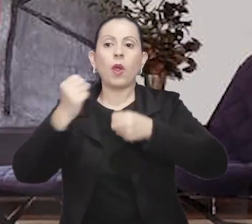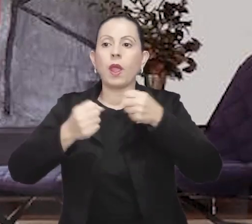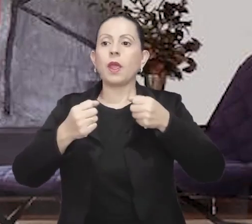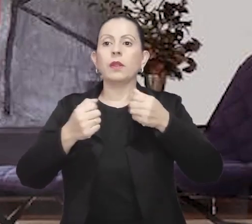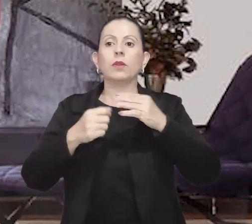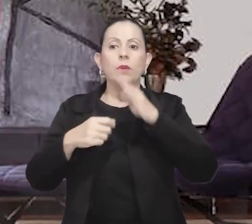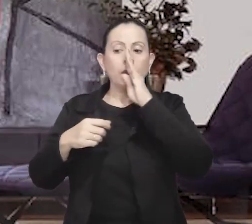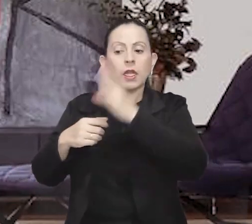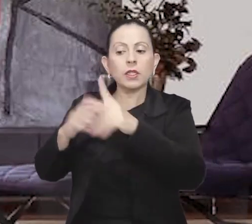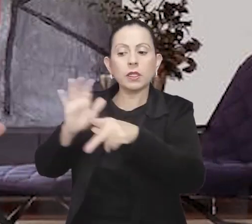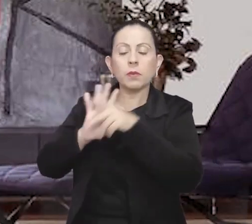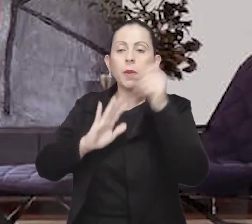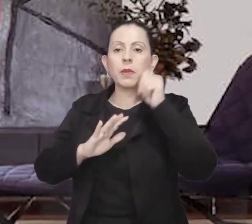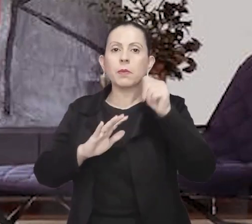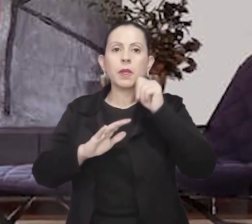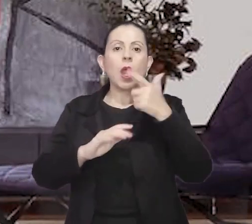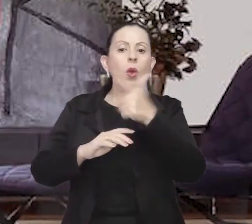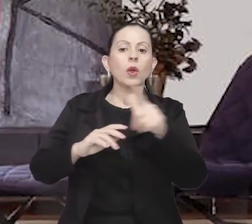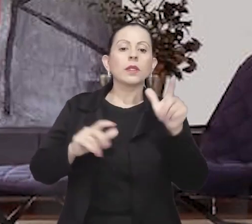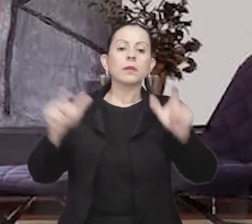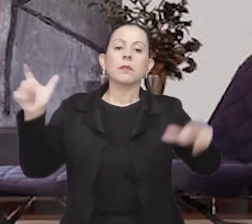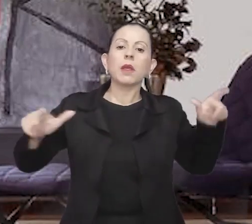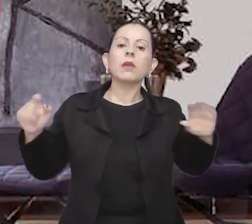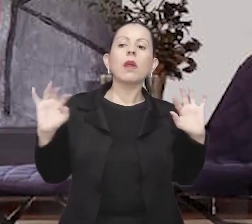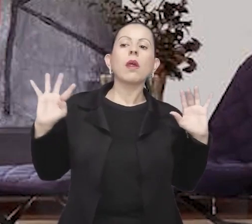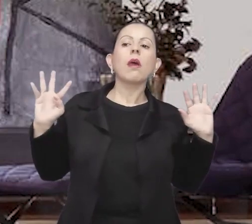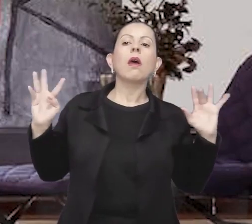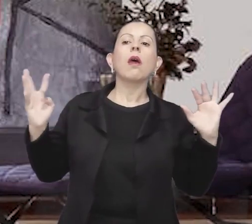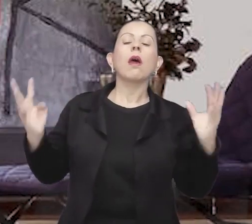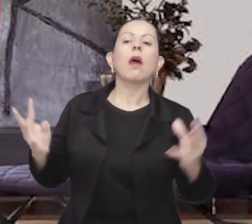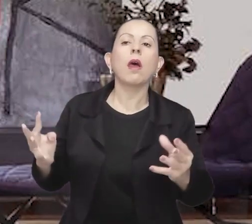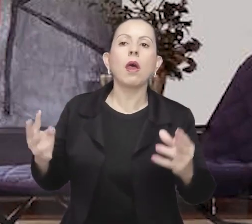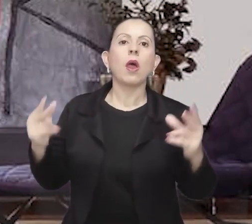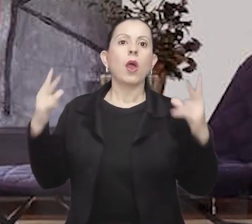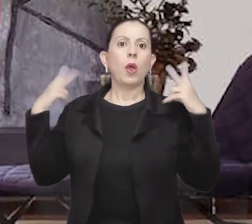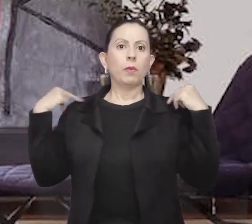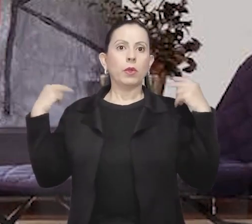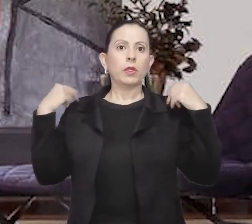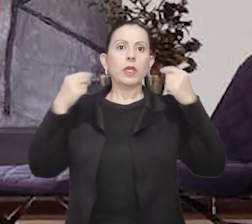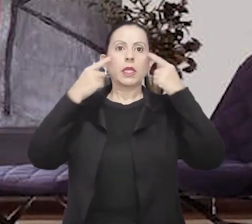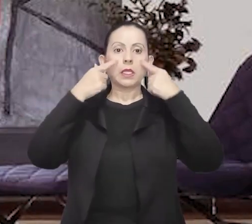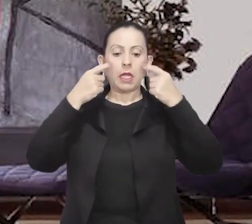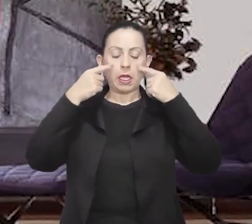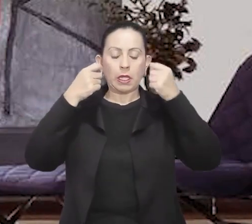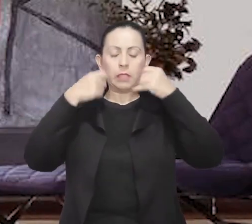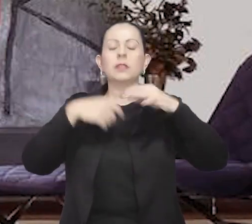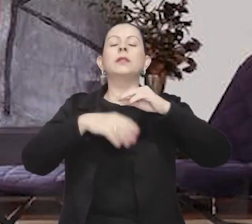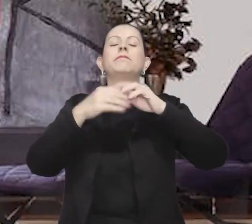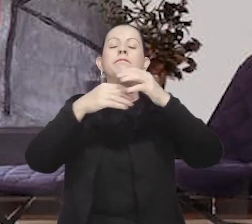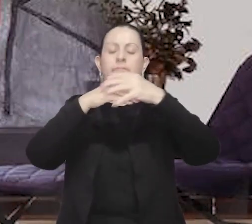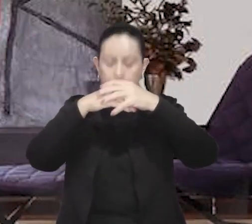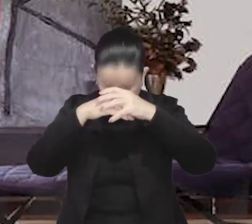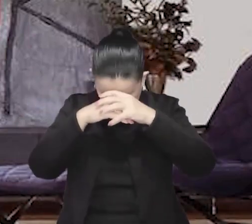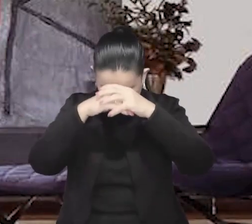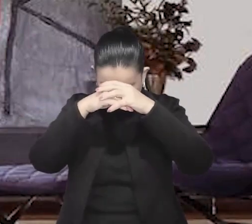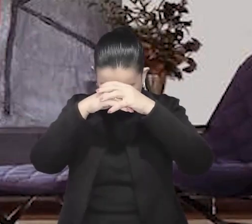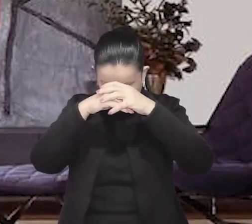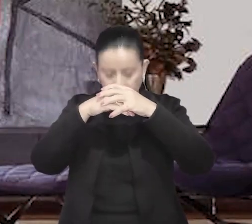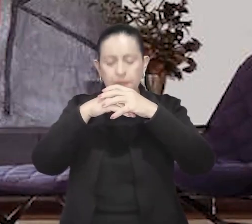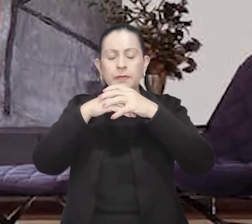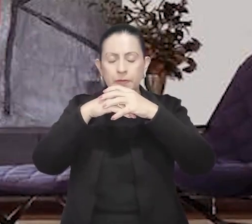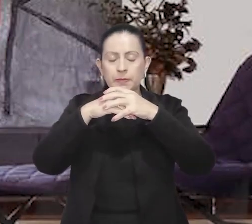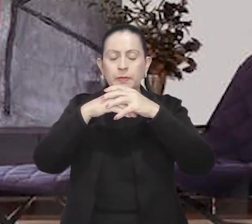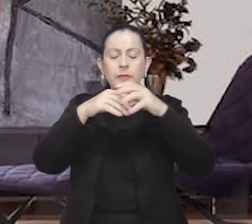menina. O motorista, em meio às lágrimas, deixa sua cabeça pender entre as mãos, que ainda seguram